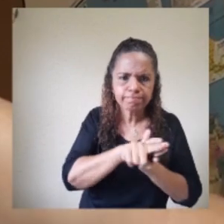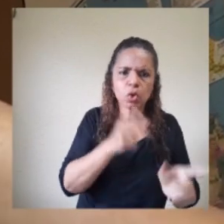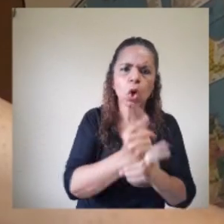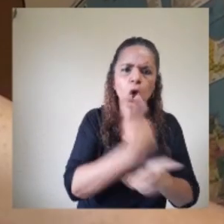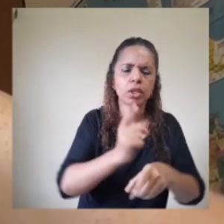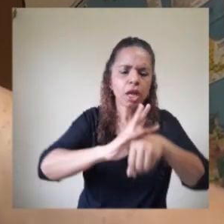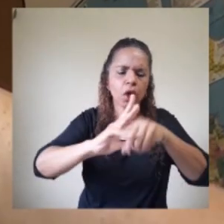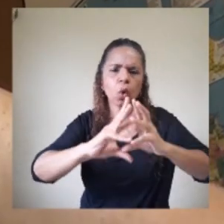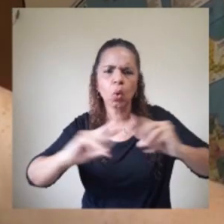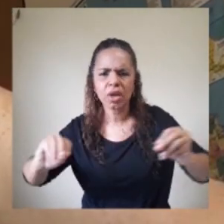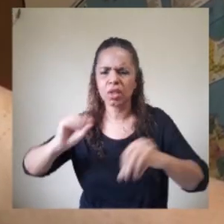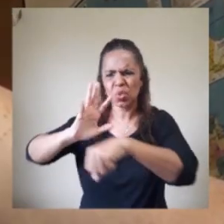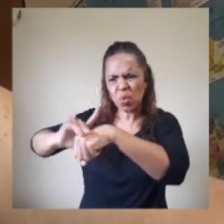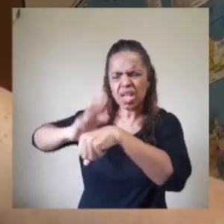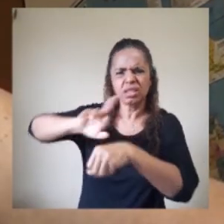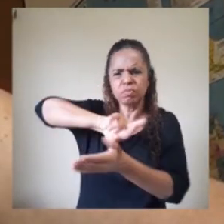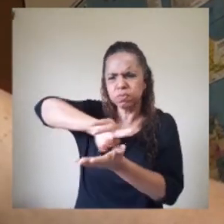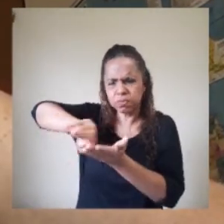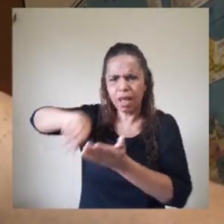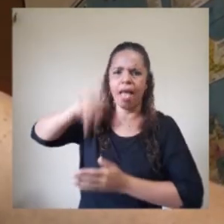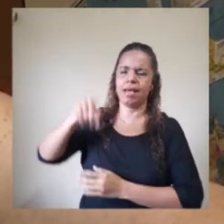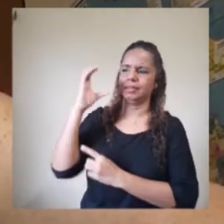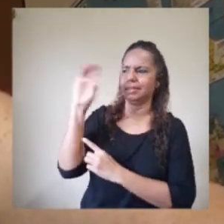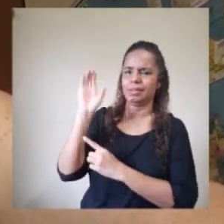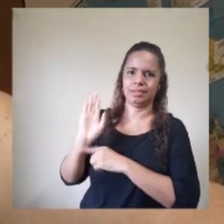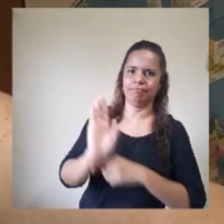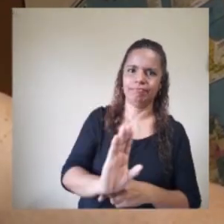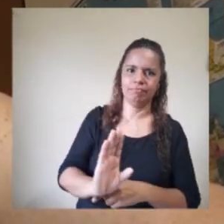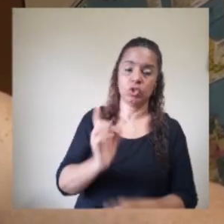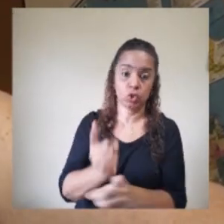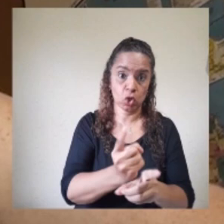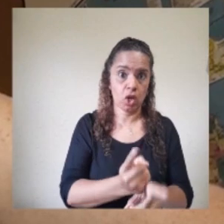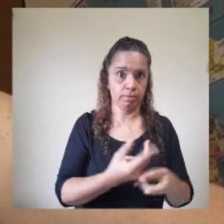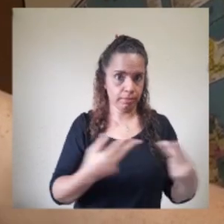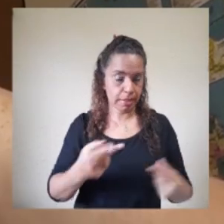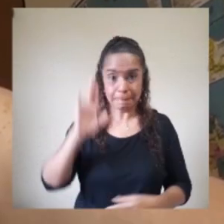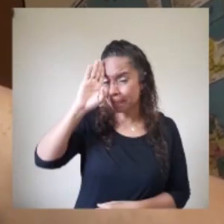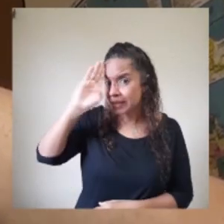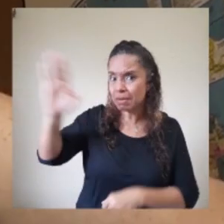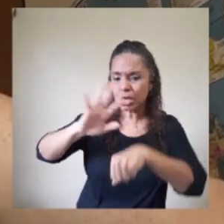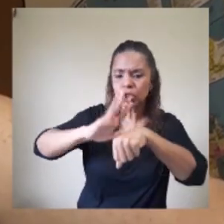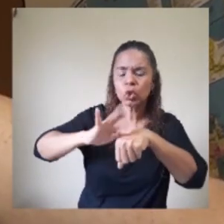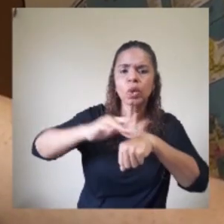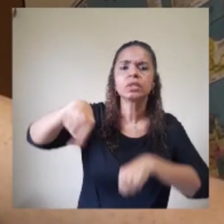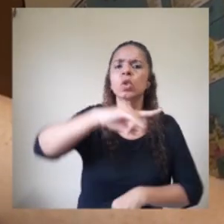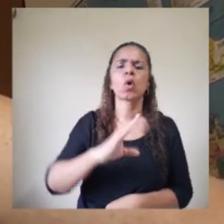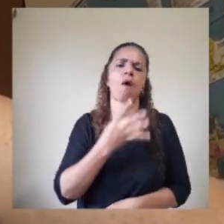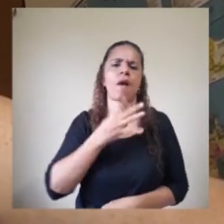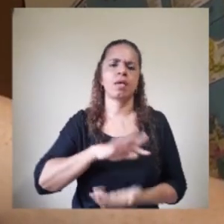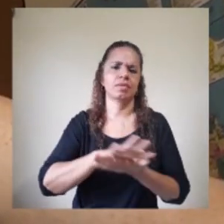nossa principal ferramenta para a busca da cura de muitas doenças, principalmente as que nos